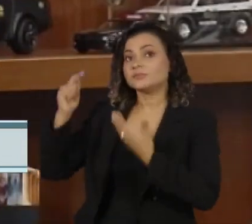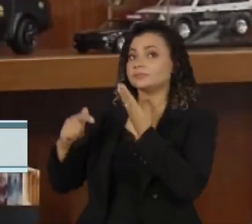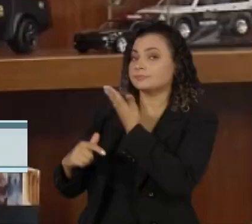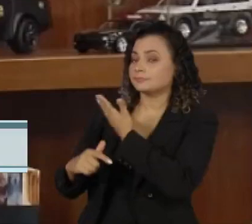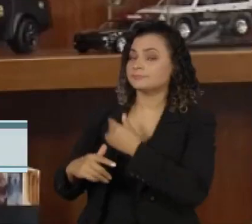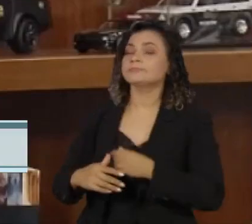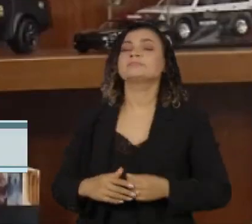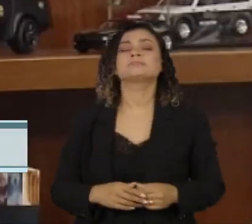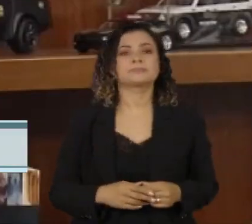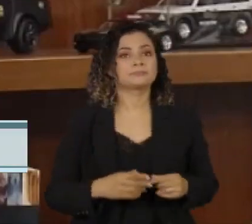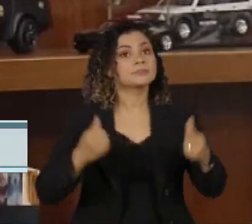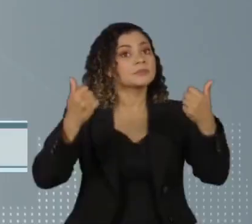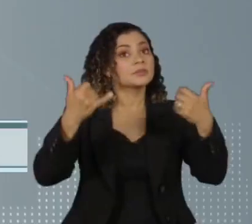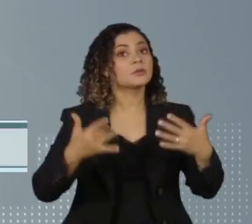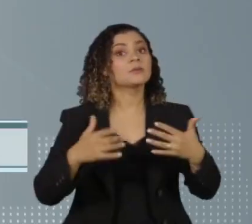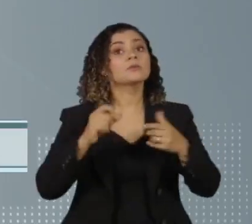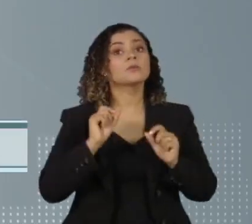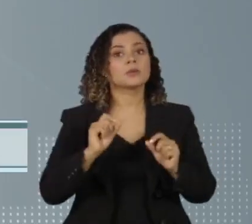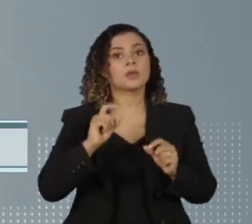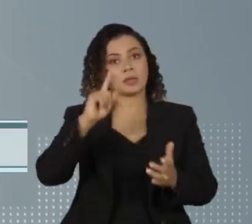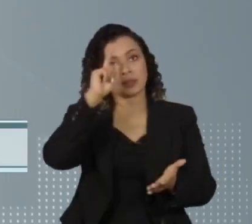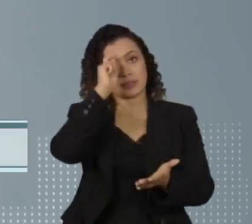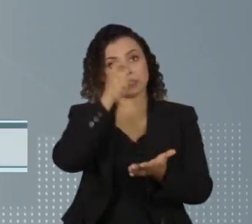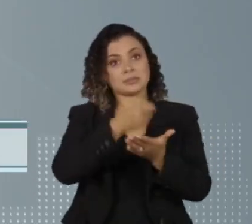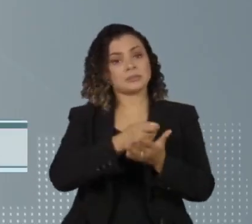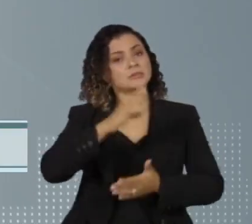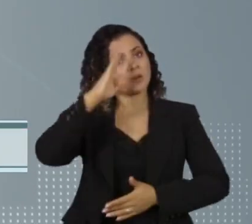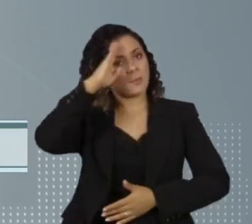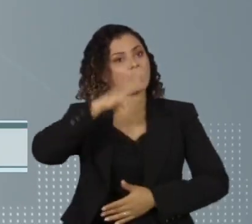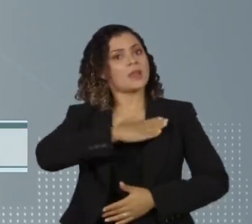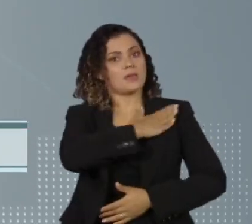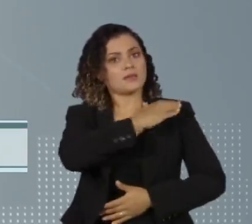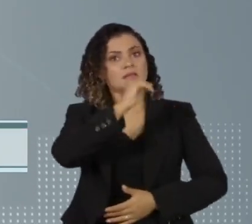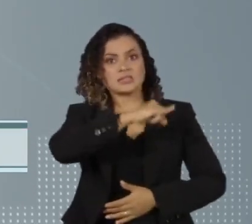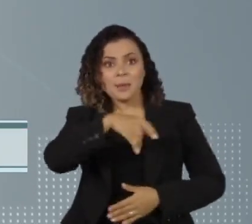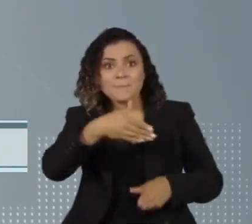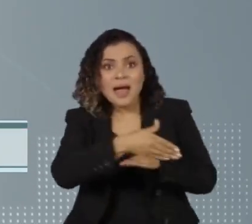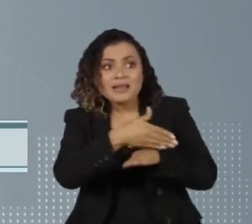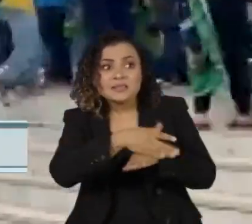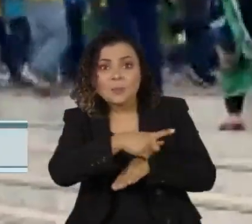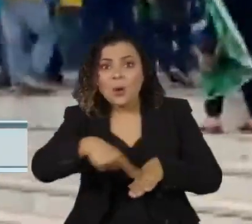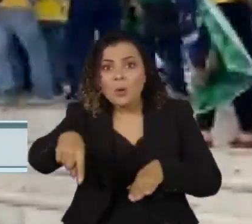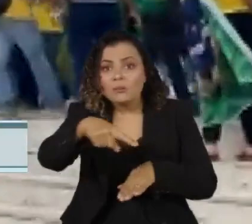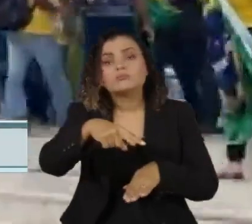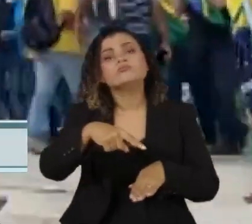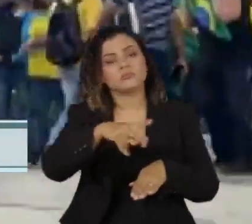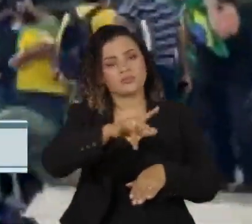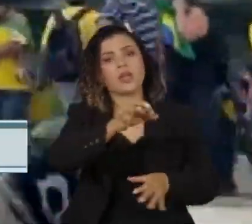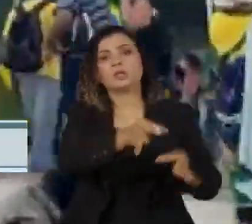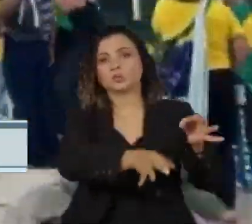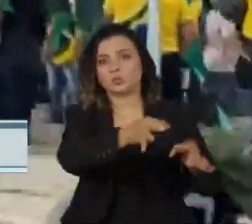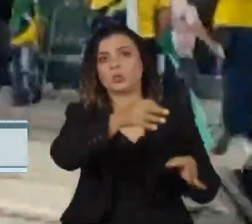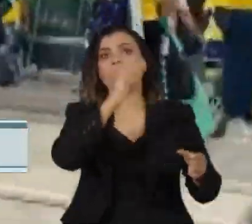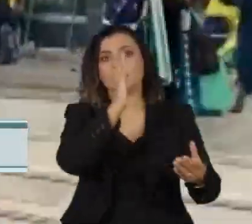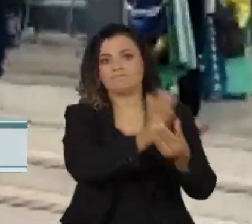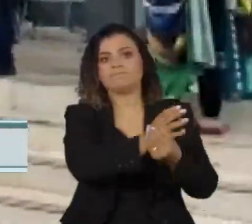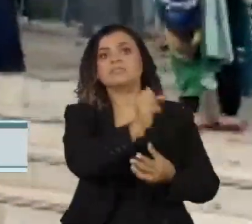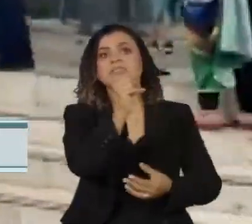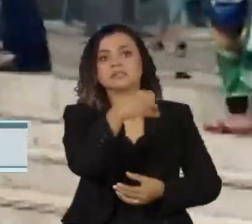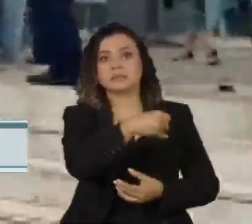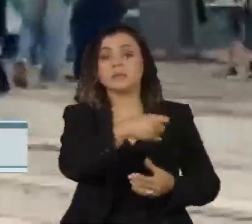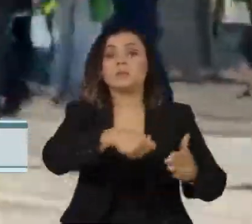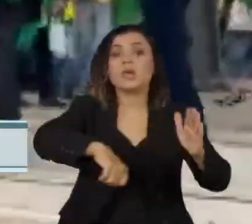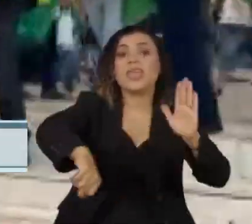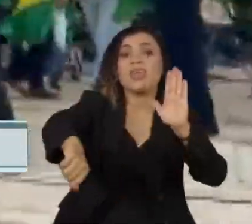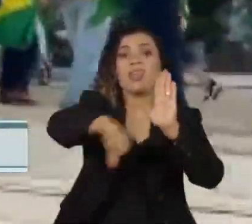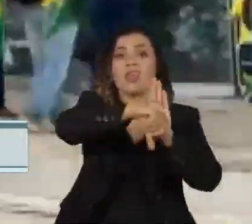decidiu que cabe à corte julgar militares eventualmente envolvidos nos atos. O ministro afirmou que os crimes em